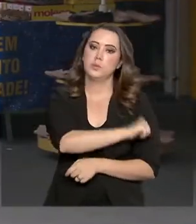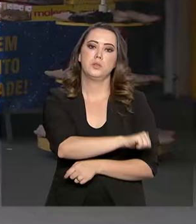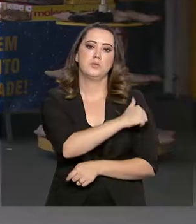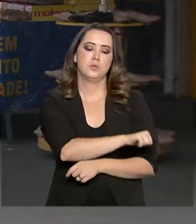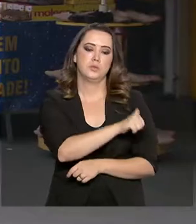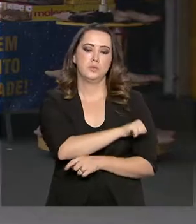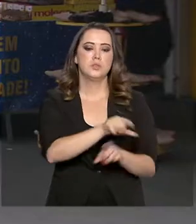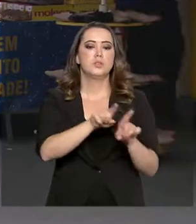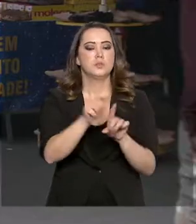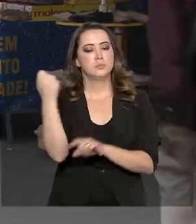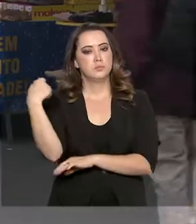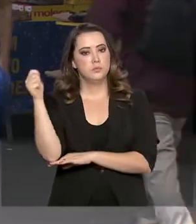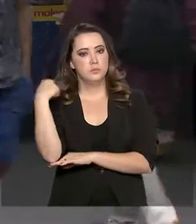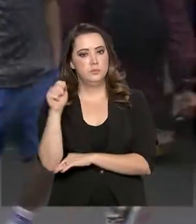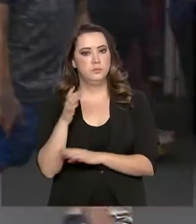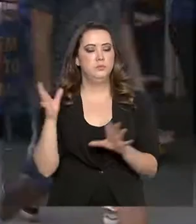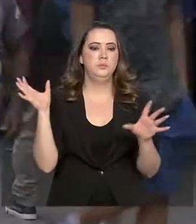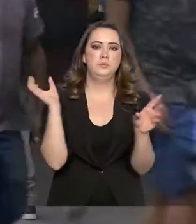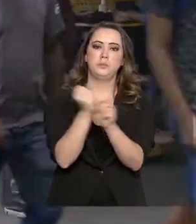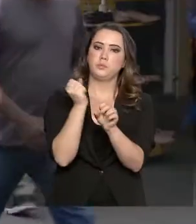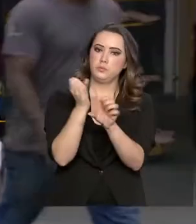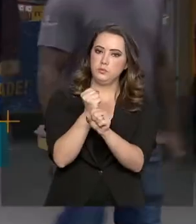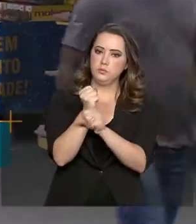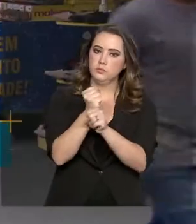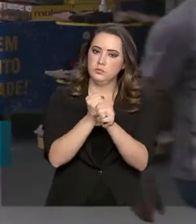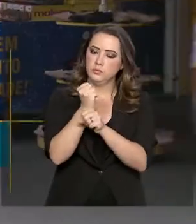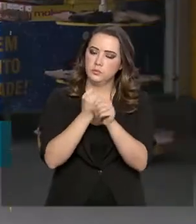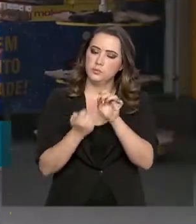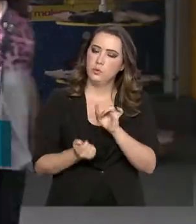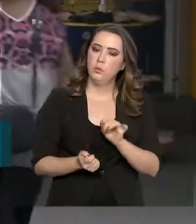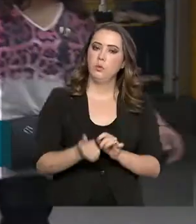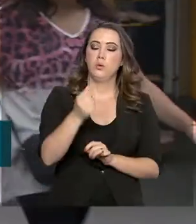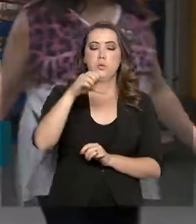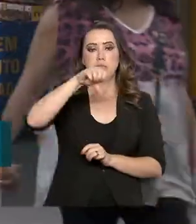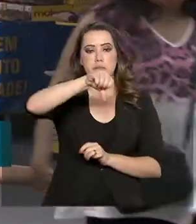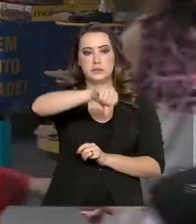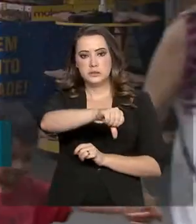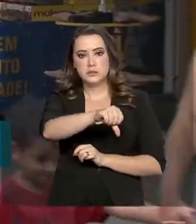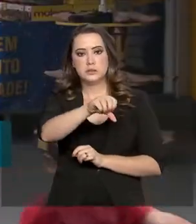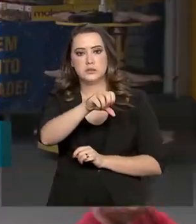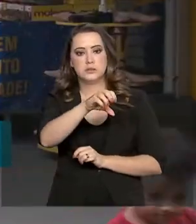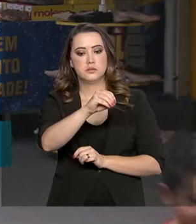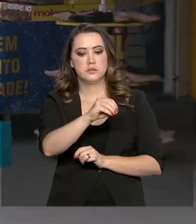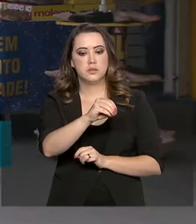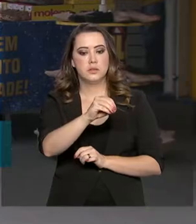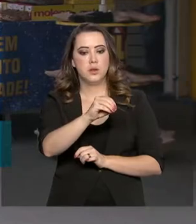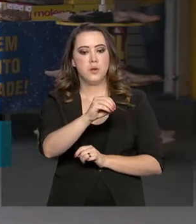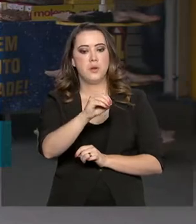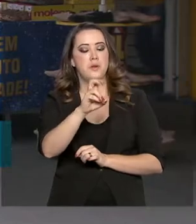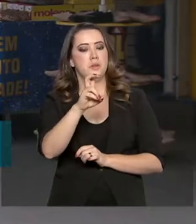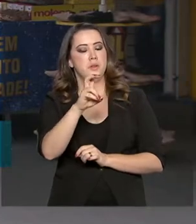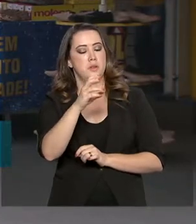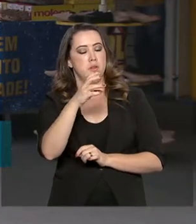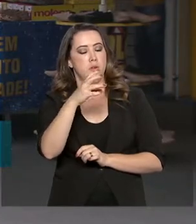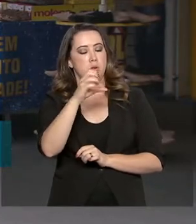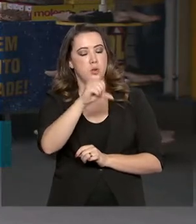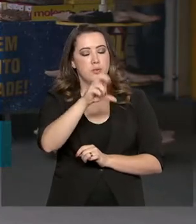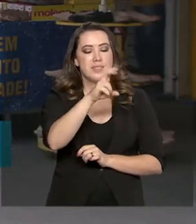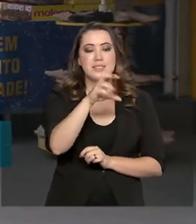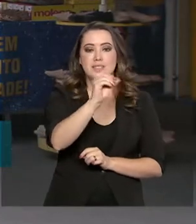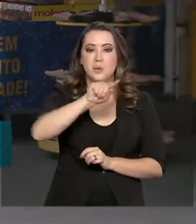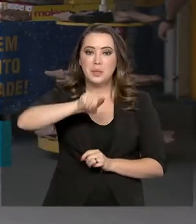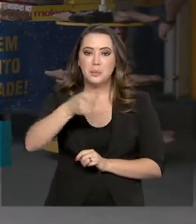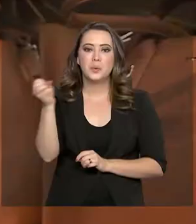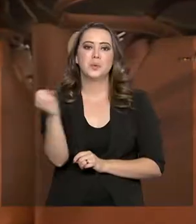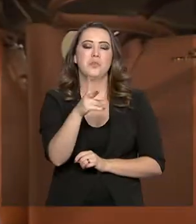e Rio Grande do Sul. No acumulado do ano, já são quase 950 mil novas vagas de trabalho com